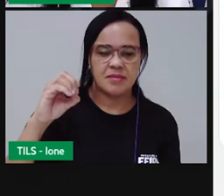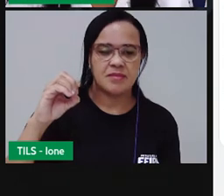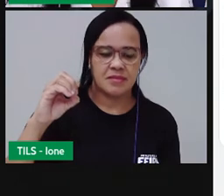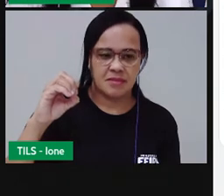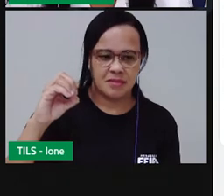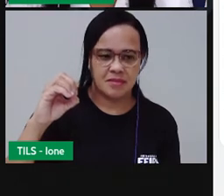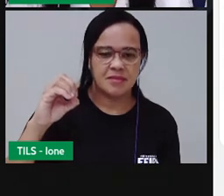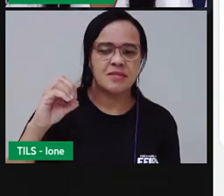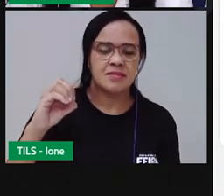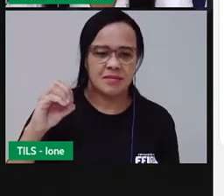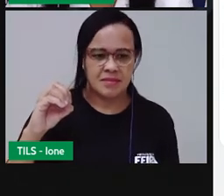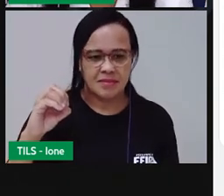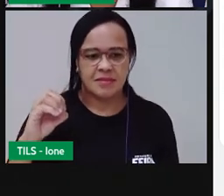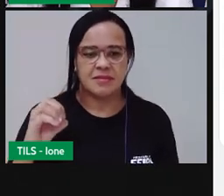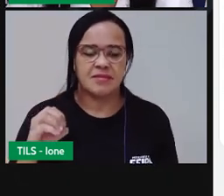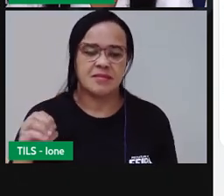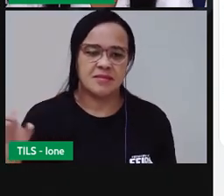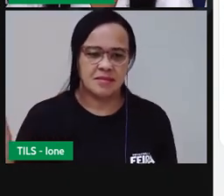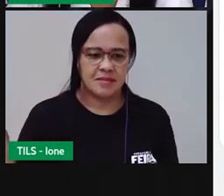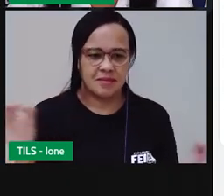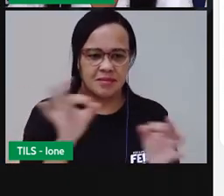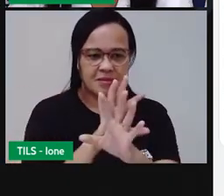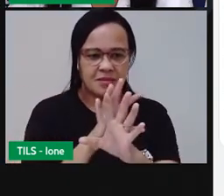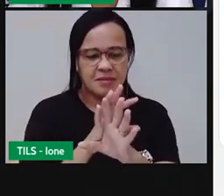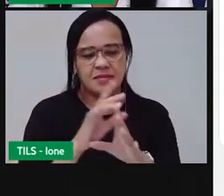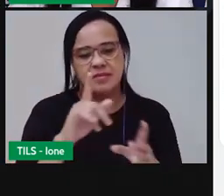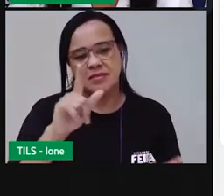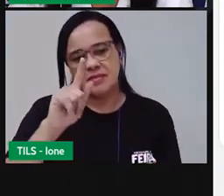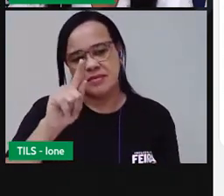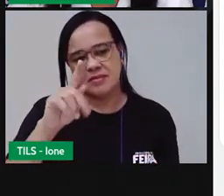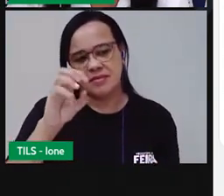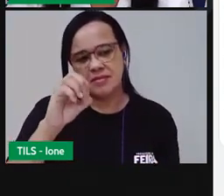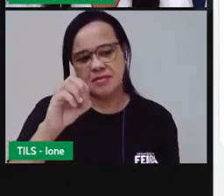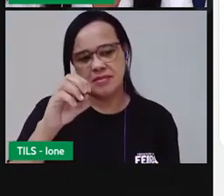Pra fechar o círculo. Fogo.